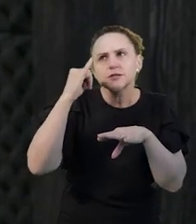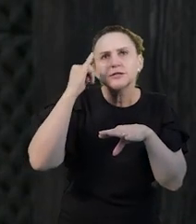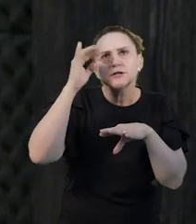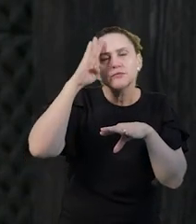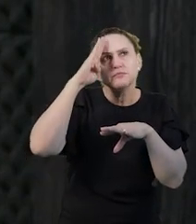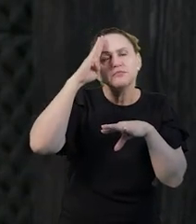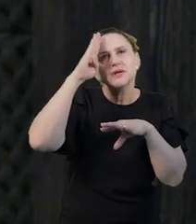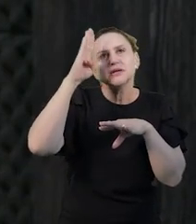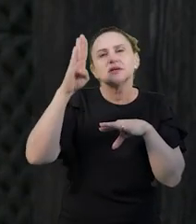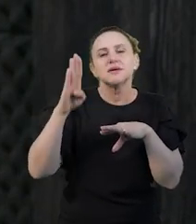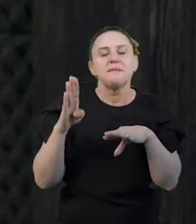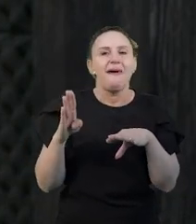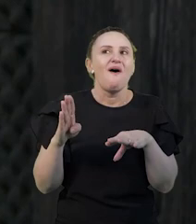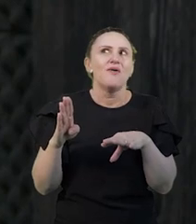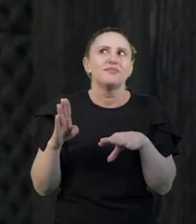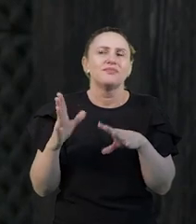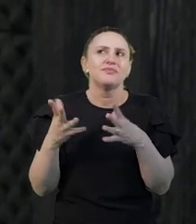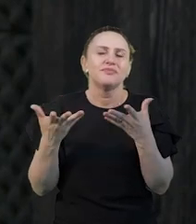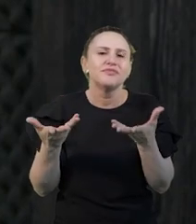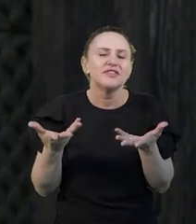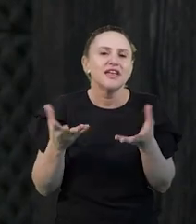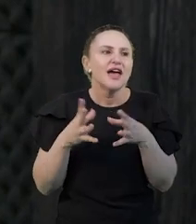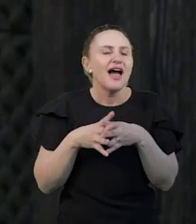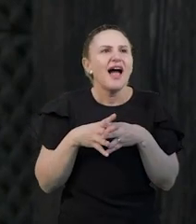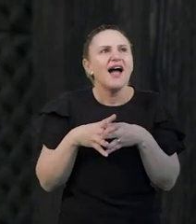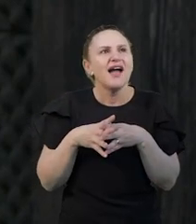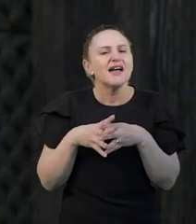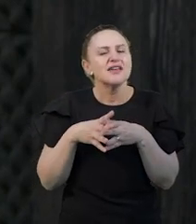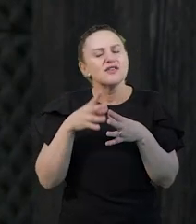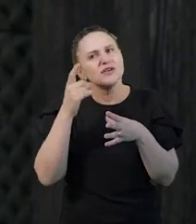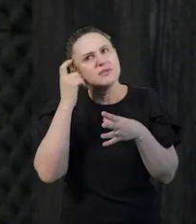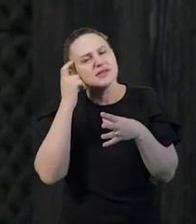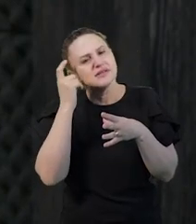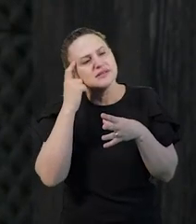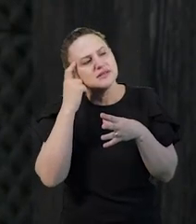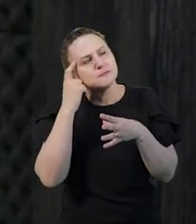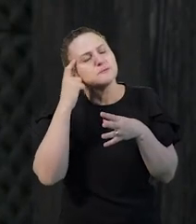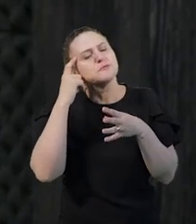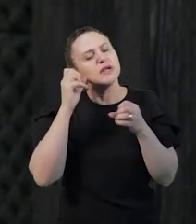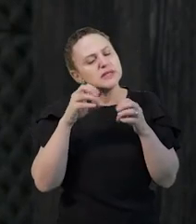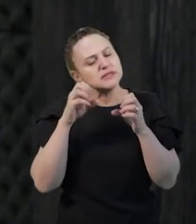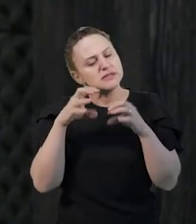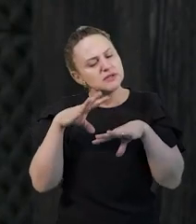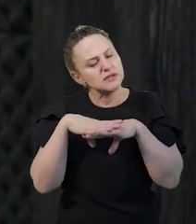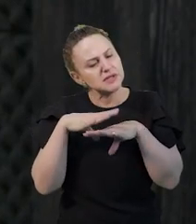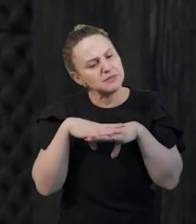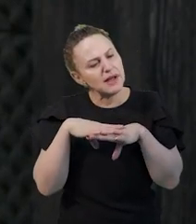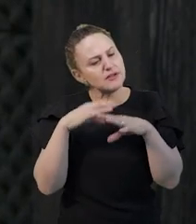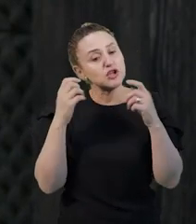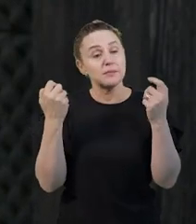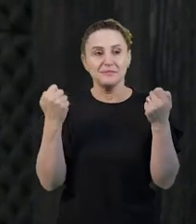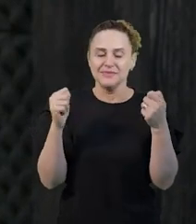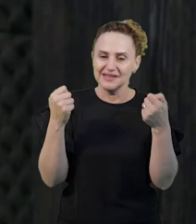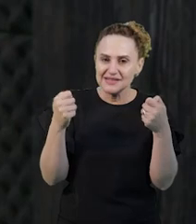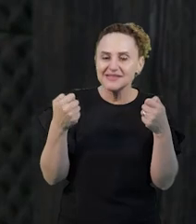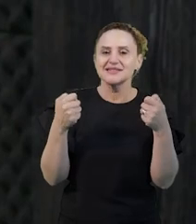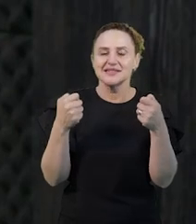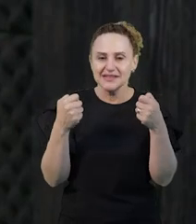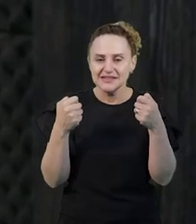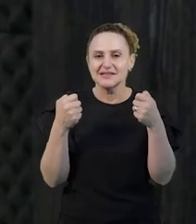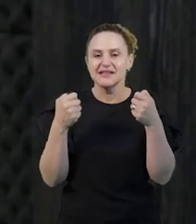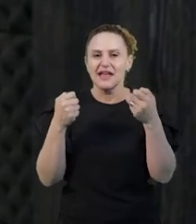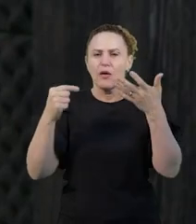pergunta dele foi o que o moveu a mostrar que, para o ensino da matemática, existem outras